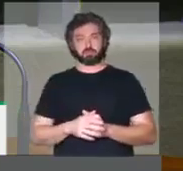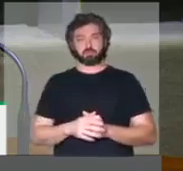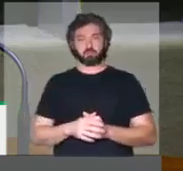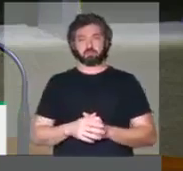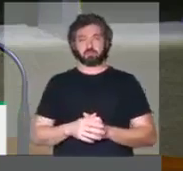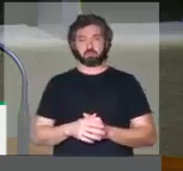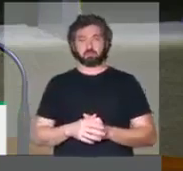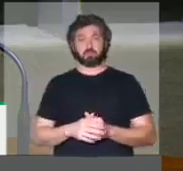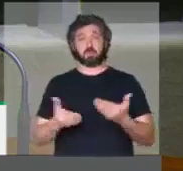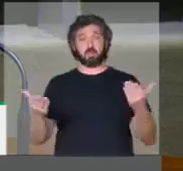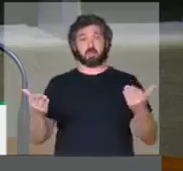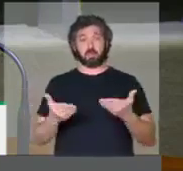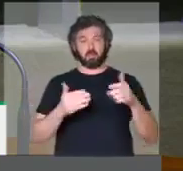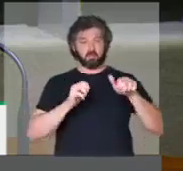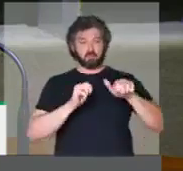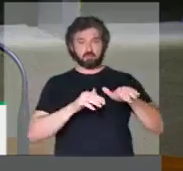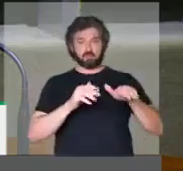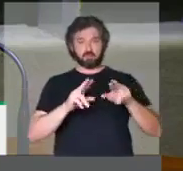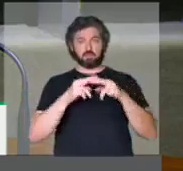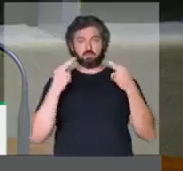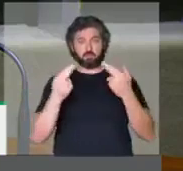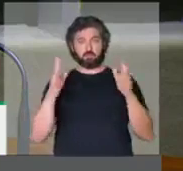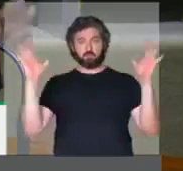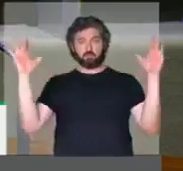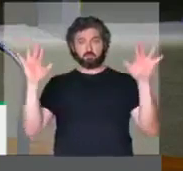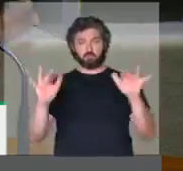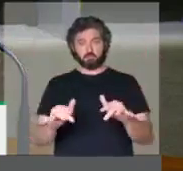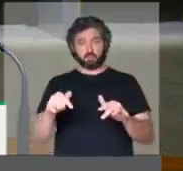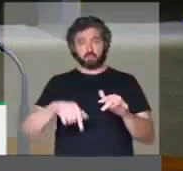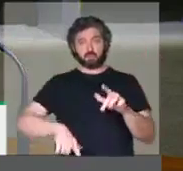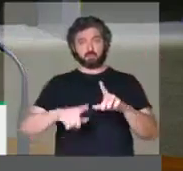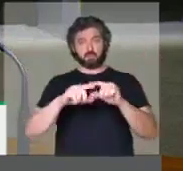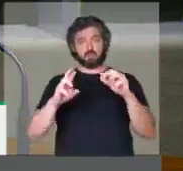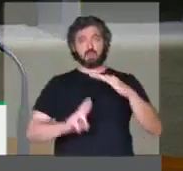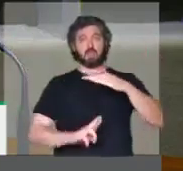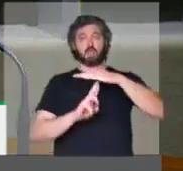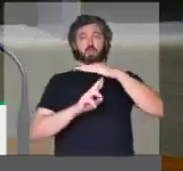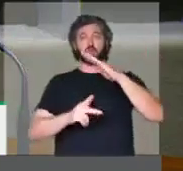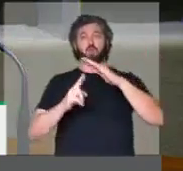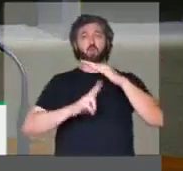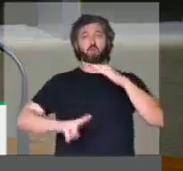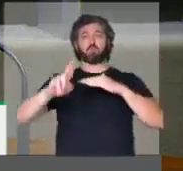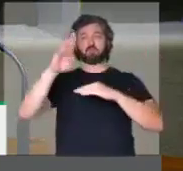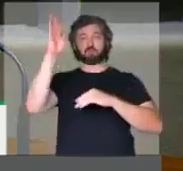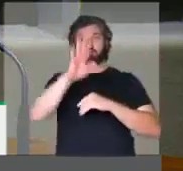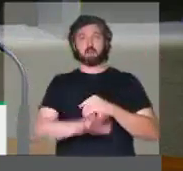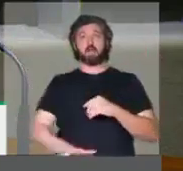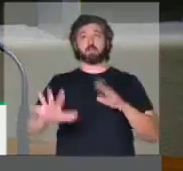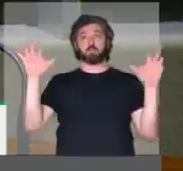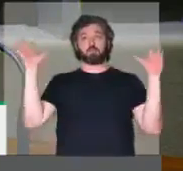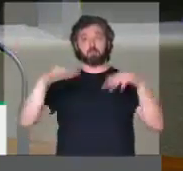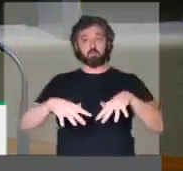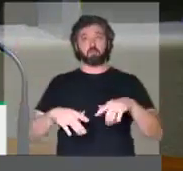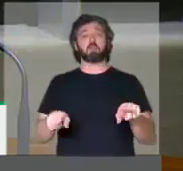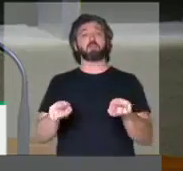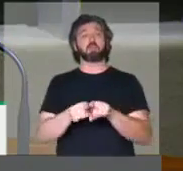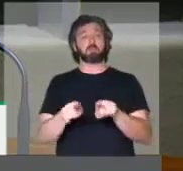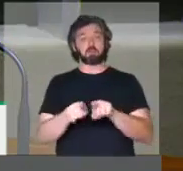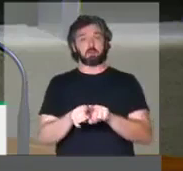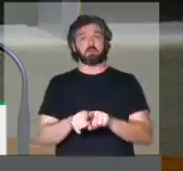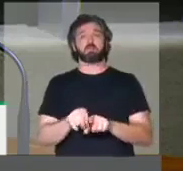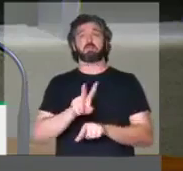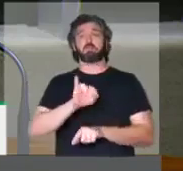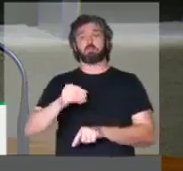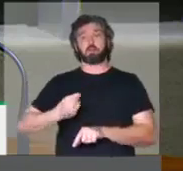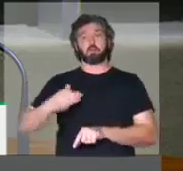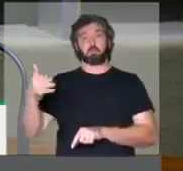Inclusive, agora, em setembro, se reunirão aqui em Brasília todos os reitores das universidades brasileiras, bem como teremos aqui